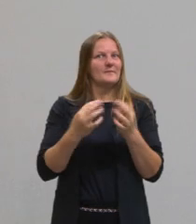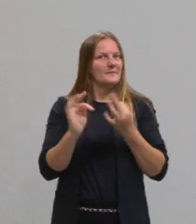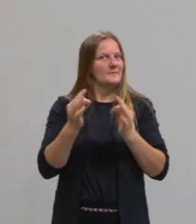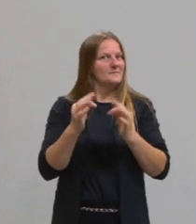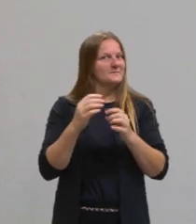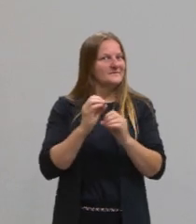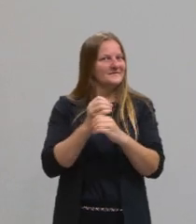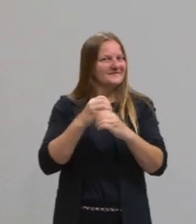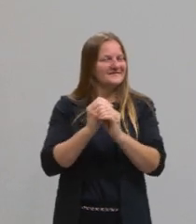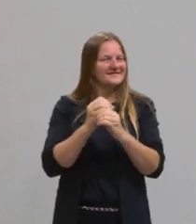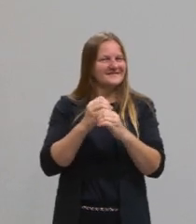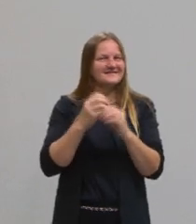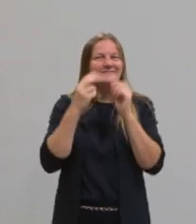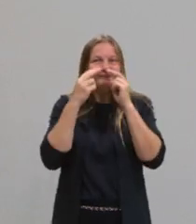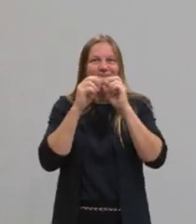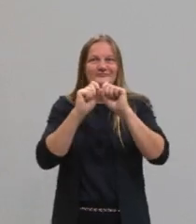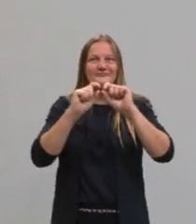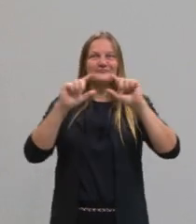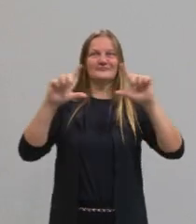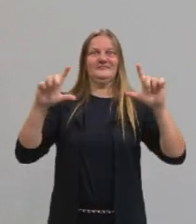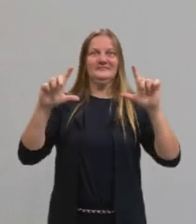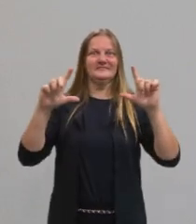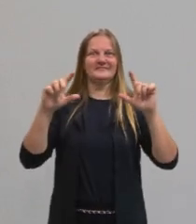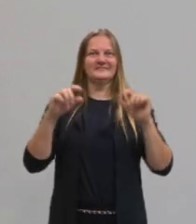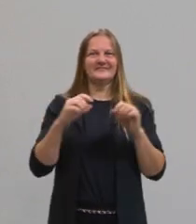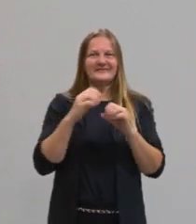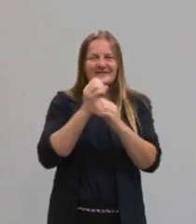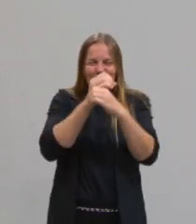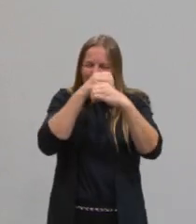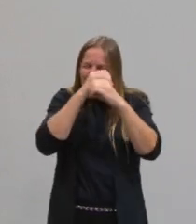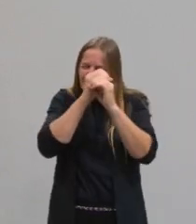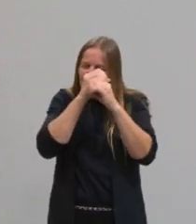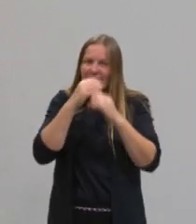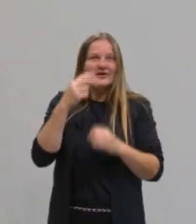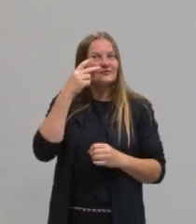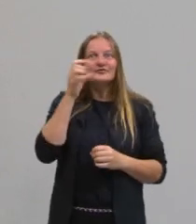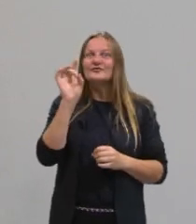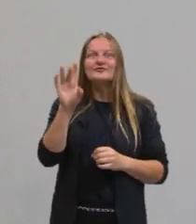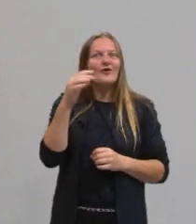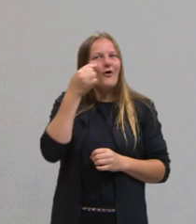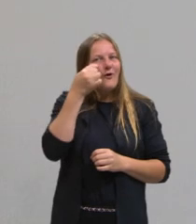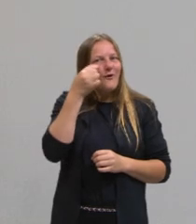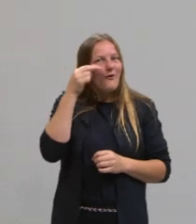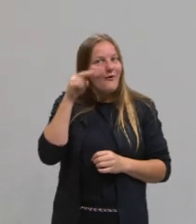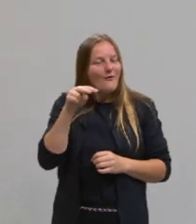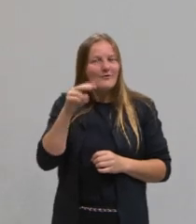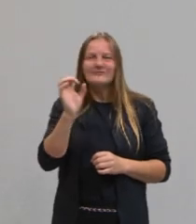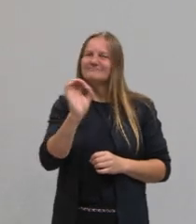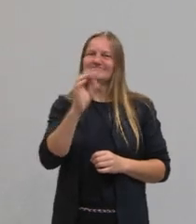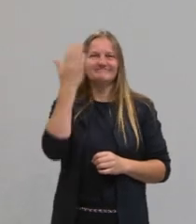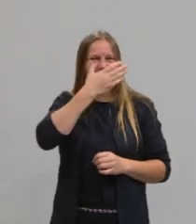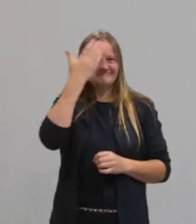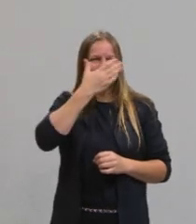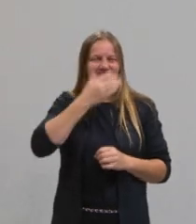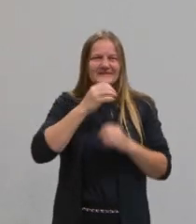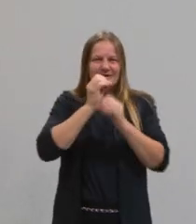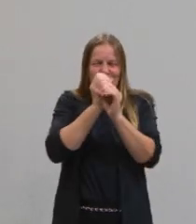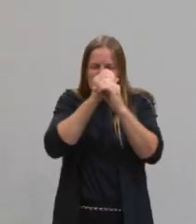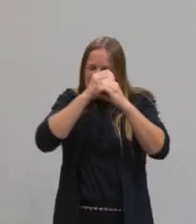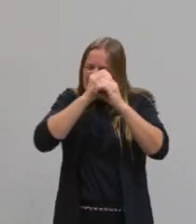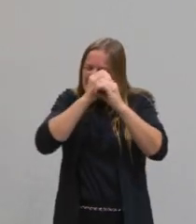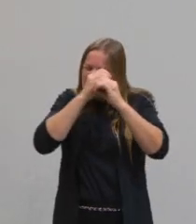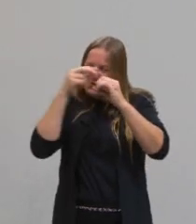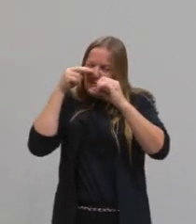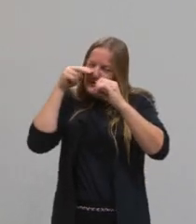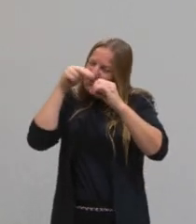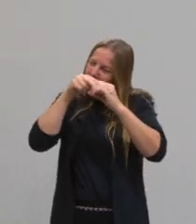é bem microscópico mesmo. Não dá para enxergar olho nu. Essa imagem foi tirada, então, no microscópio. E vocês podem ver que